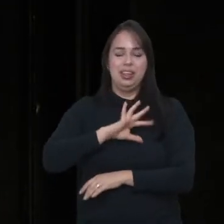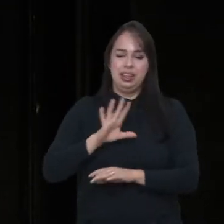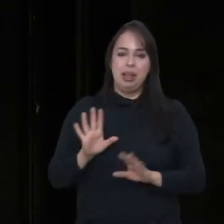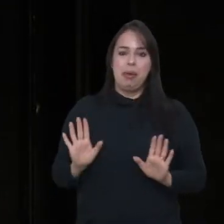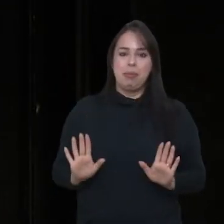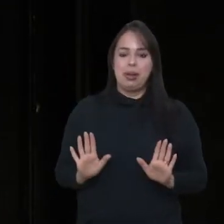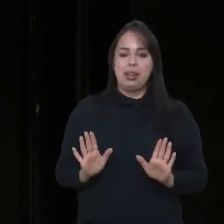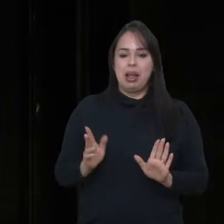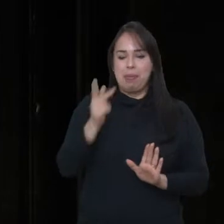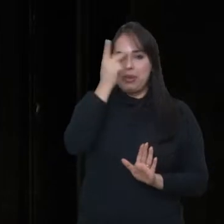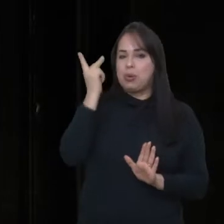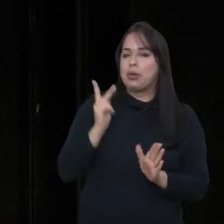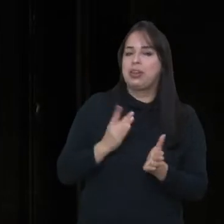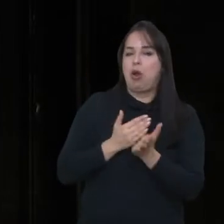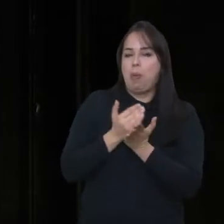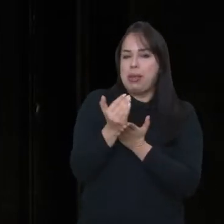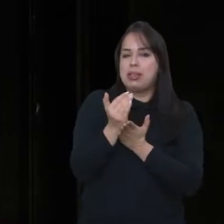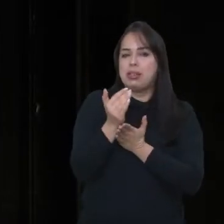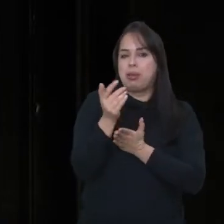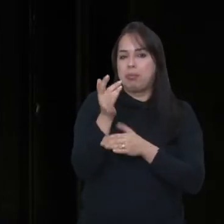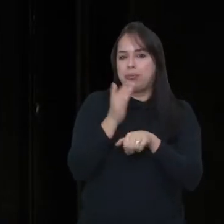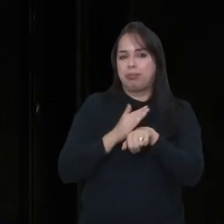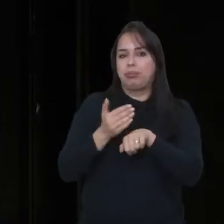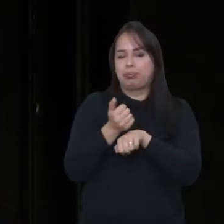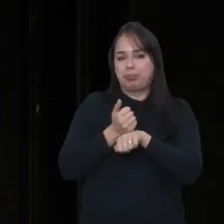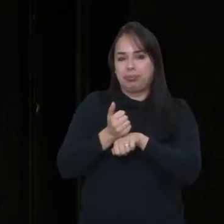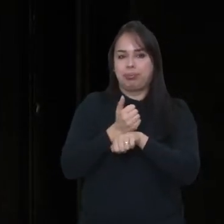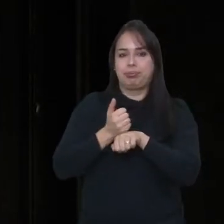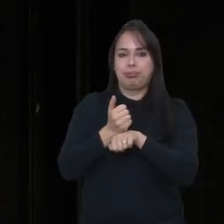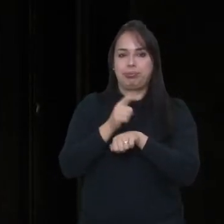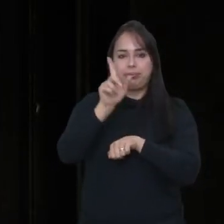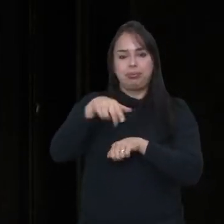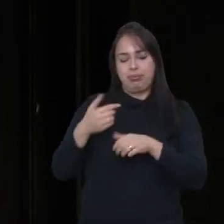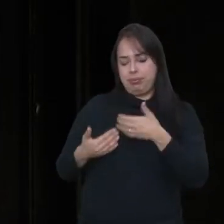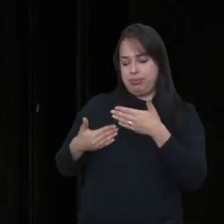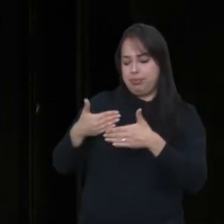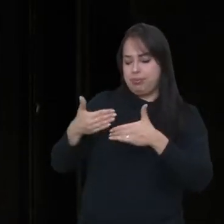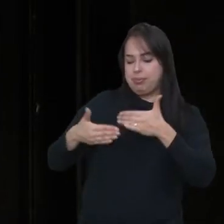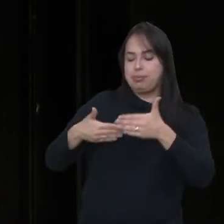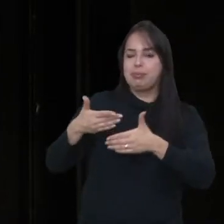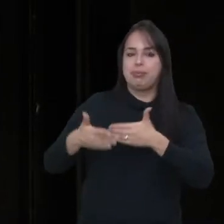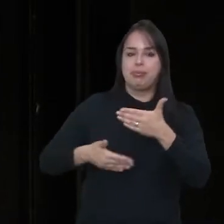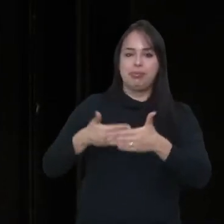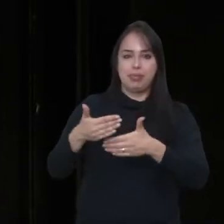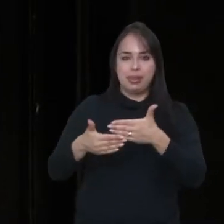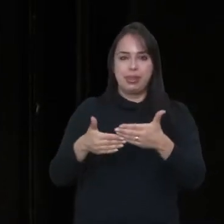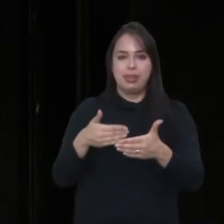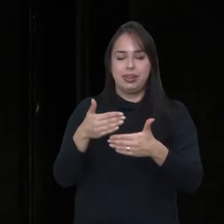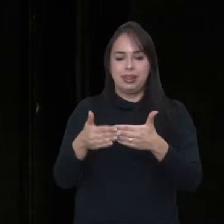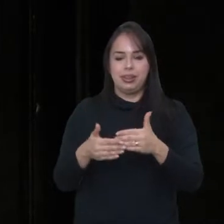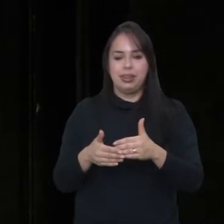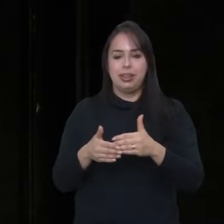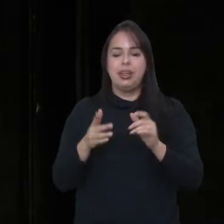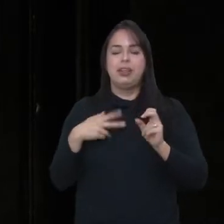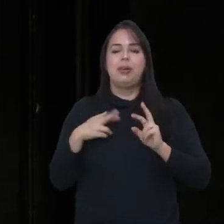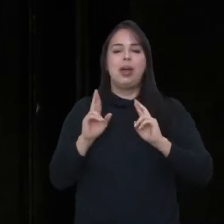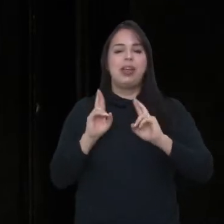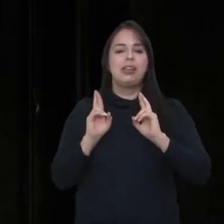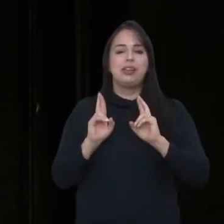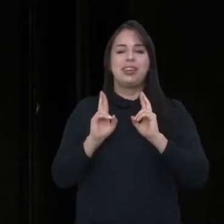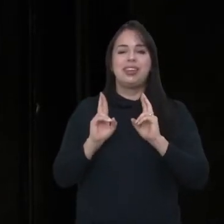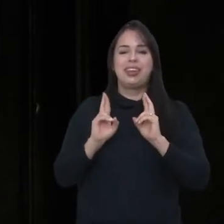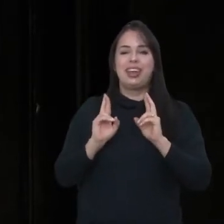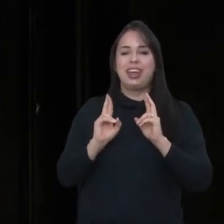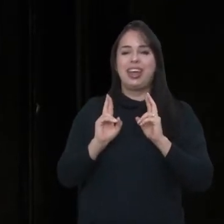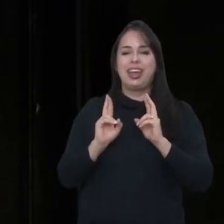disso, né, pra gente que tá começando e ainda é uma etapa, é um processo até chegar lá, então, eu espero, eu espero só